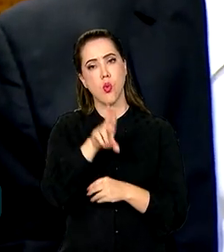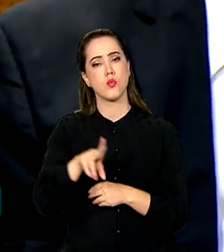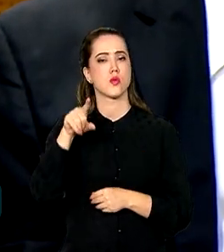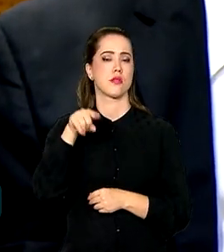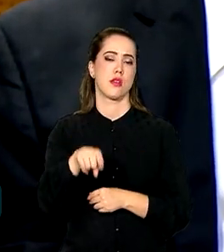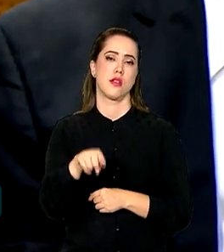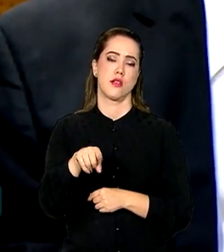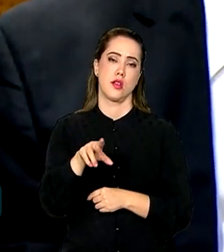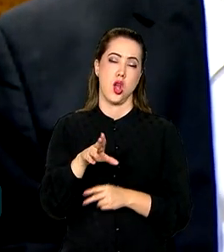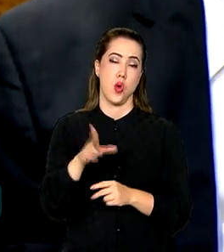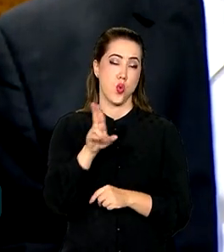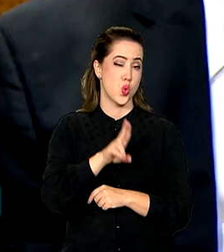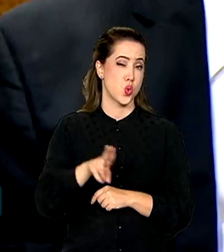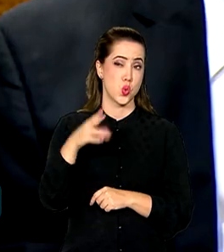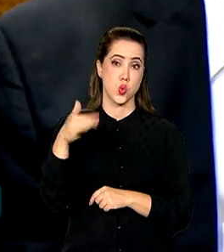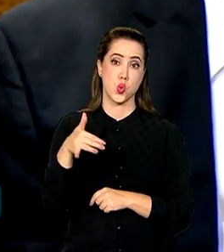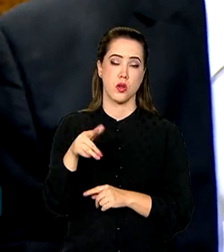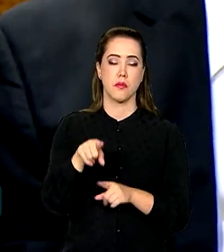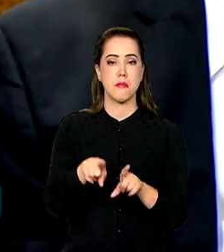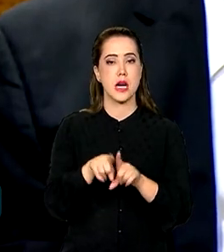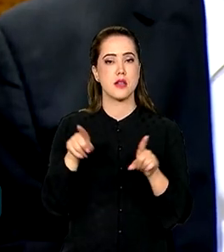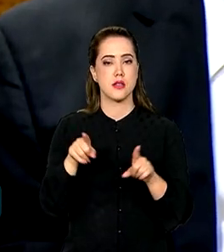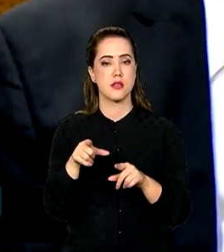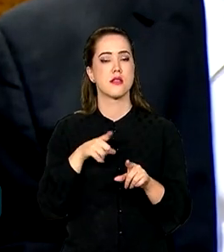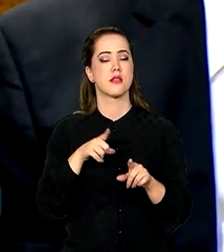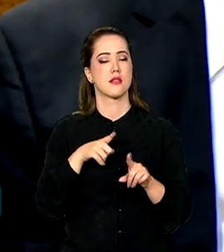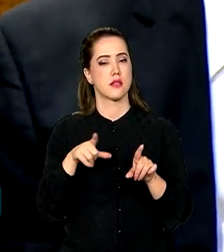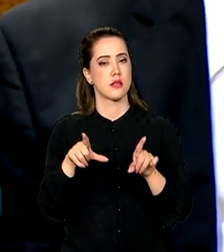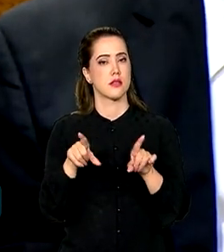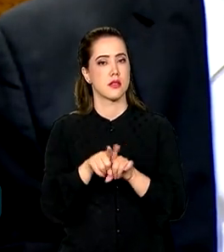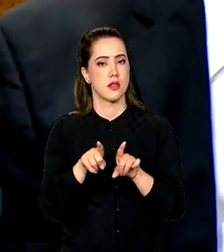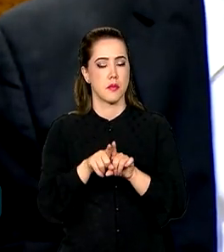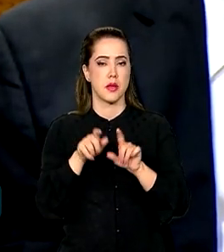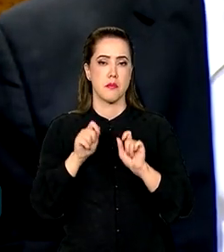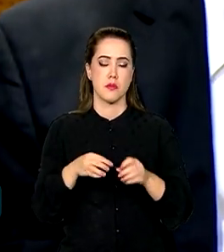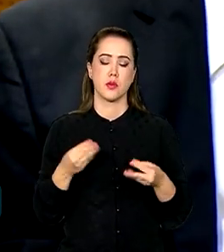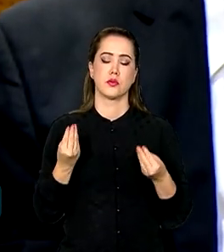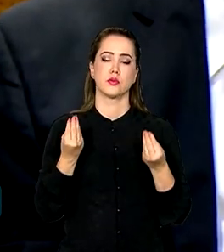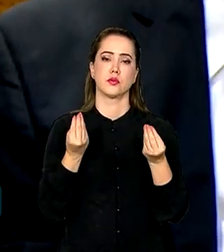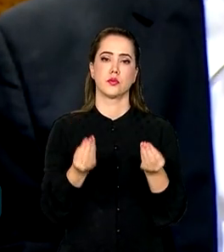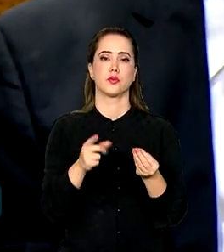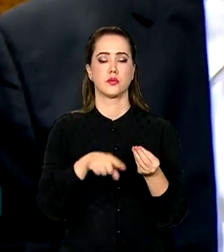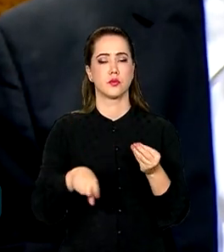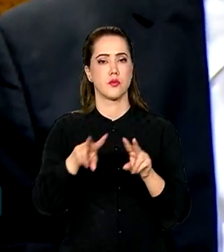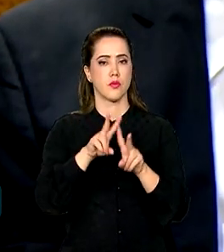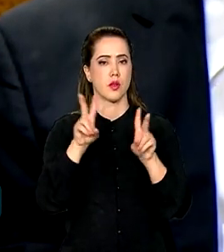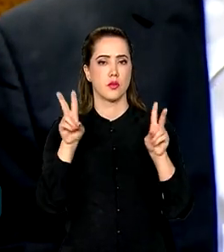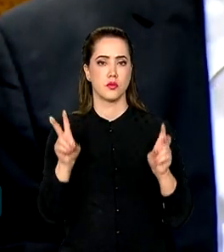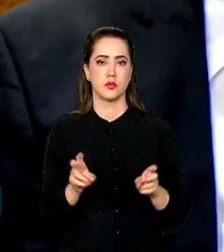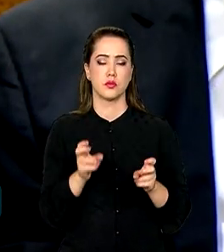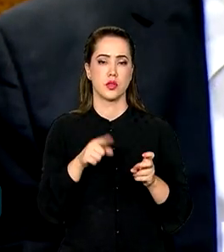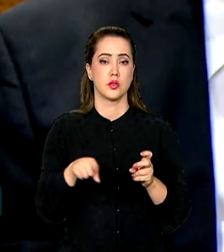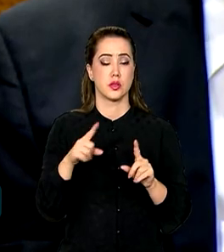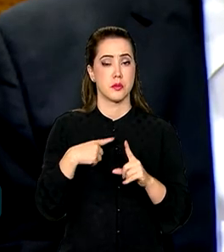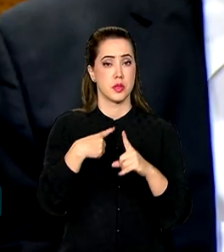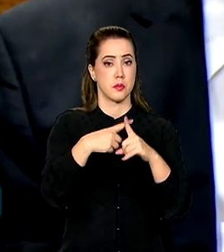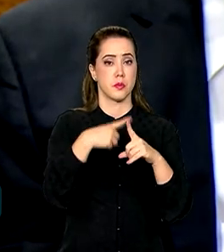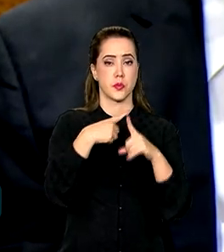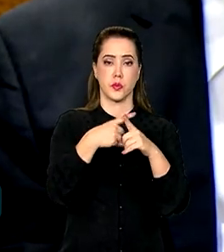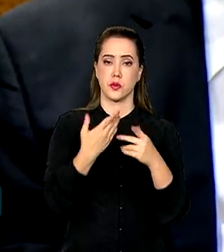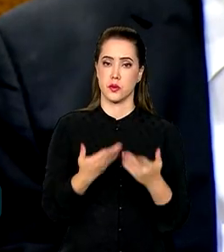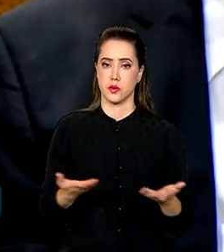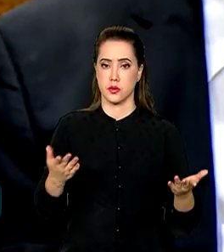questões ligadas ao uso excessivo, mas que também a gente possa iluminar e reforçar as questões positivas